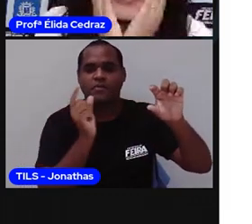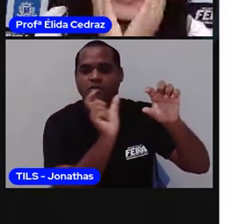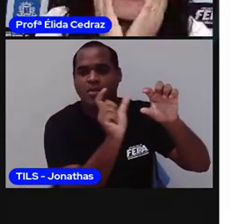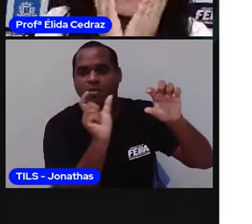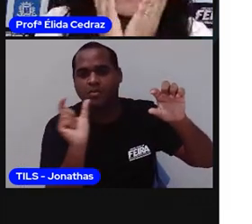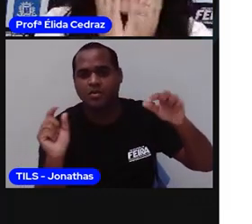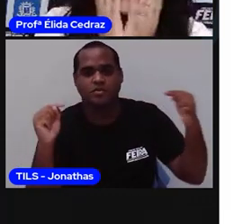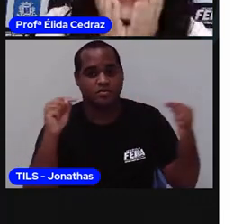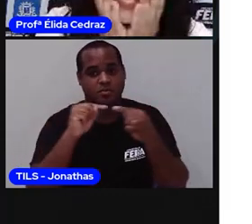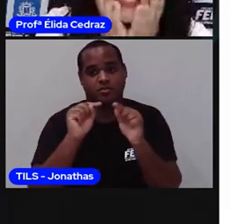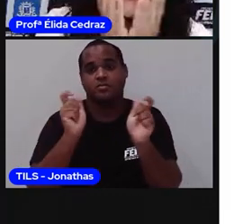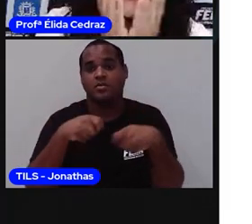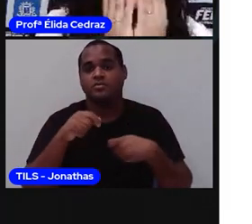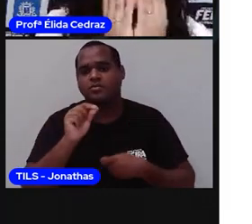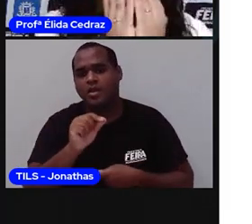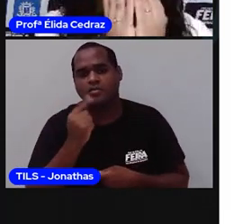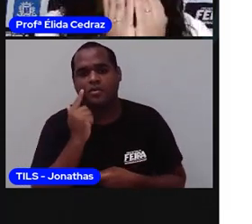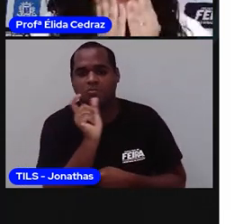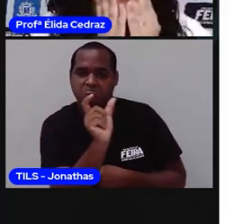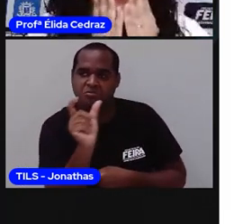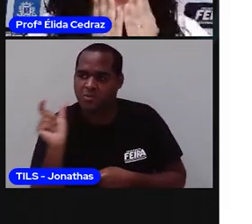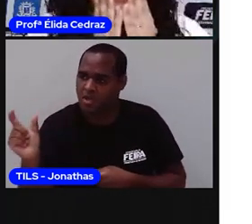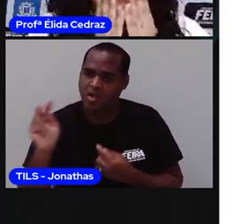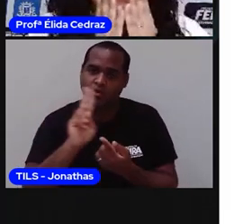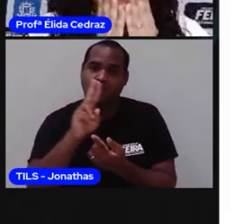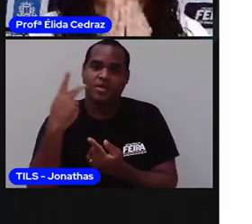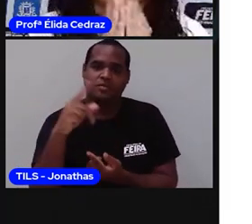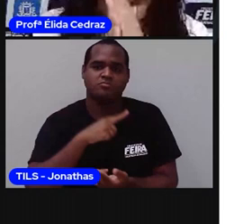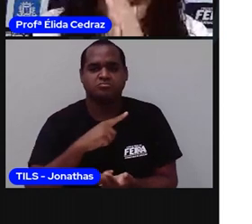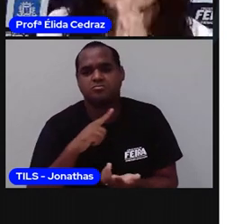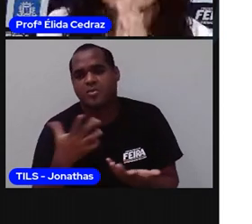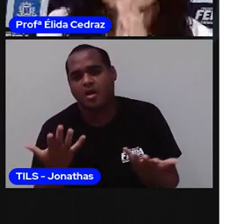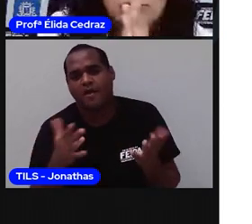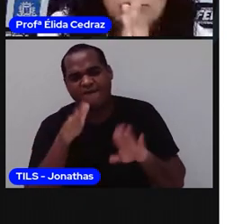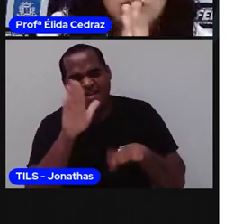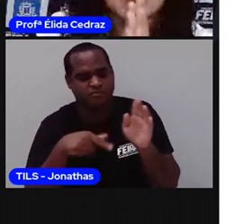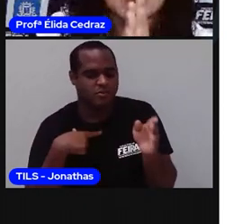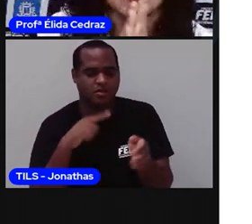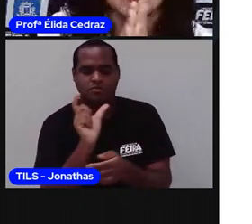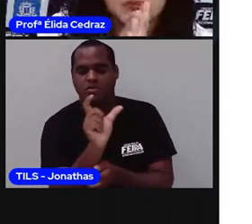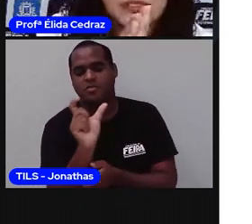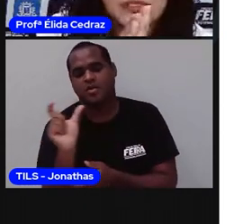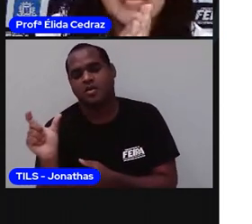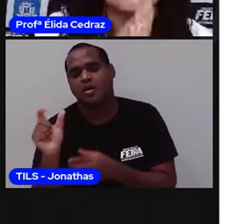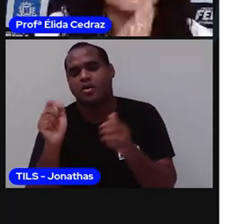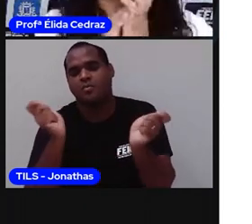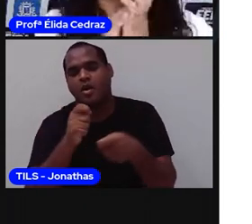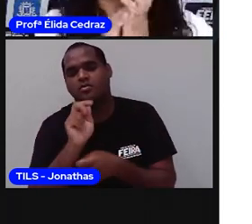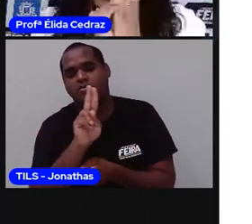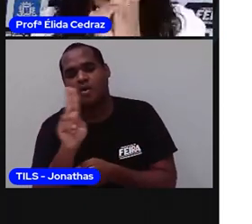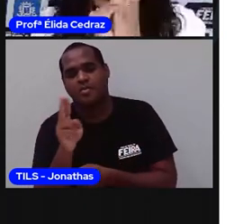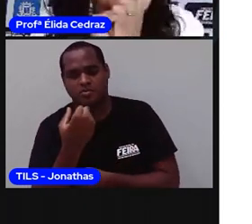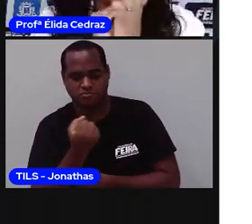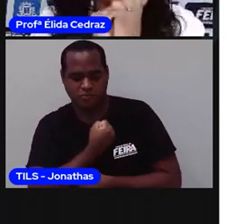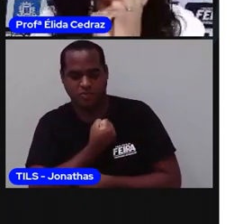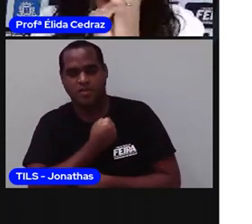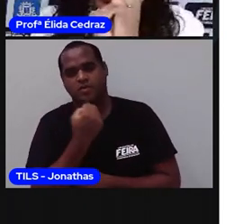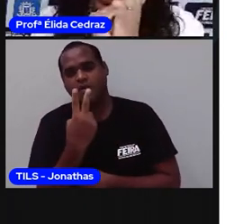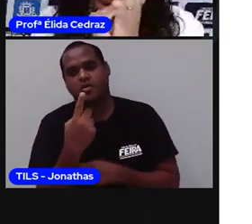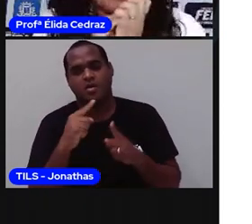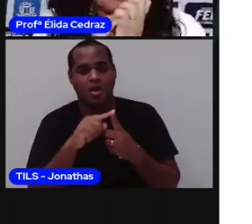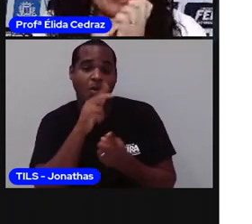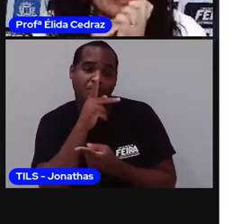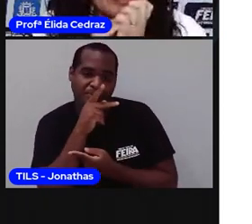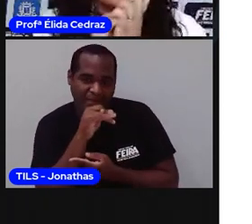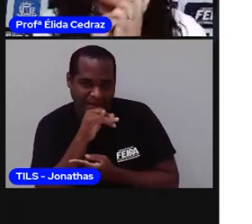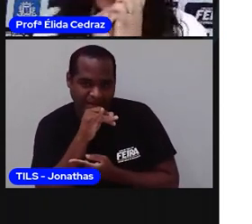Pensa aí. O que é que tem ali no banco de palavras que é em número de dois? E que eu tenho por parte